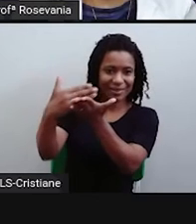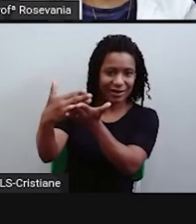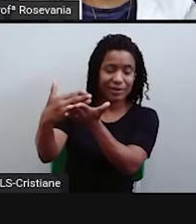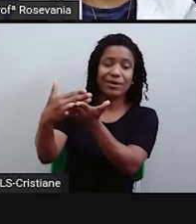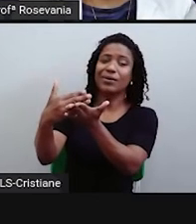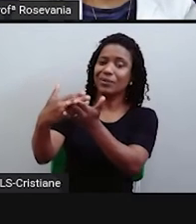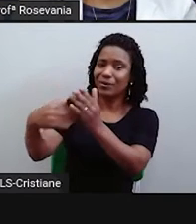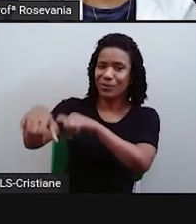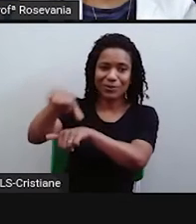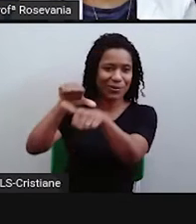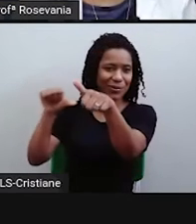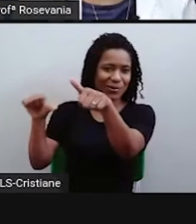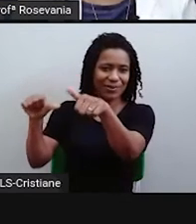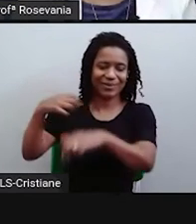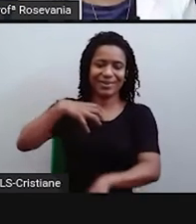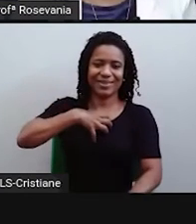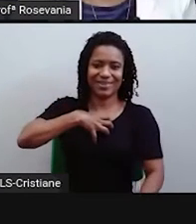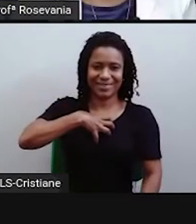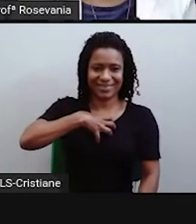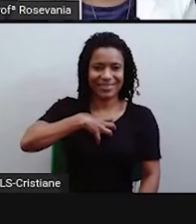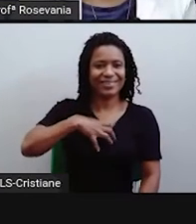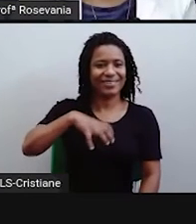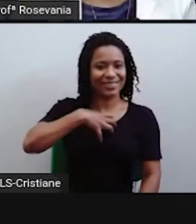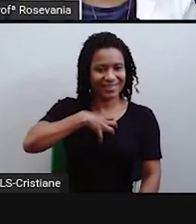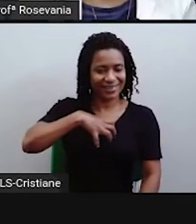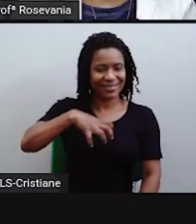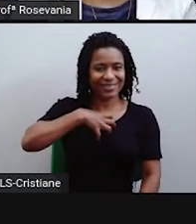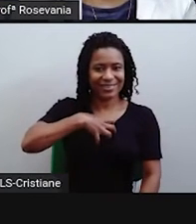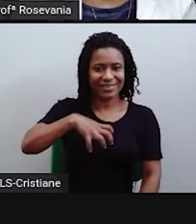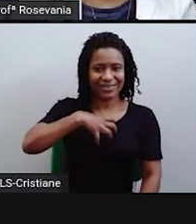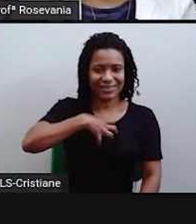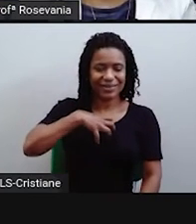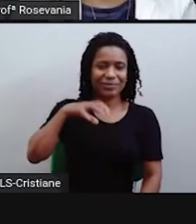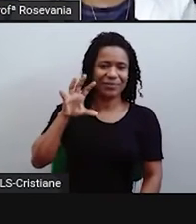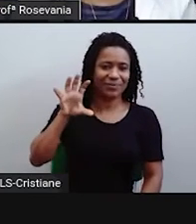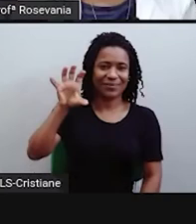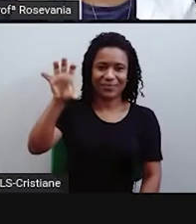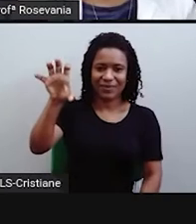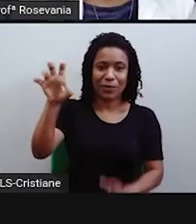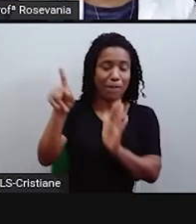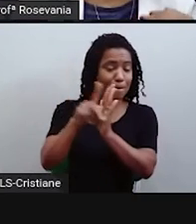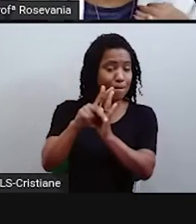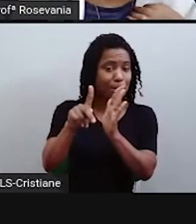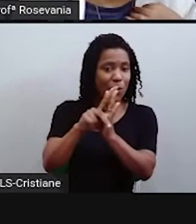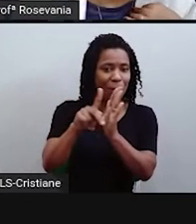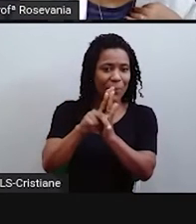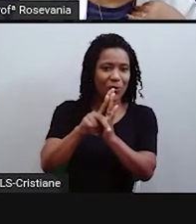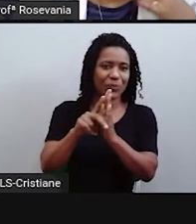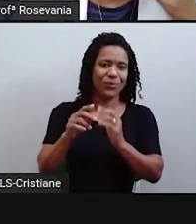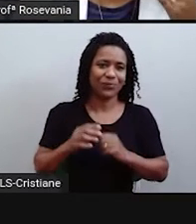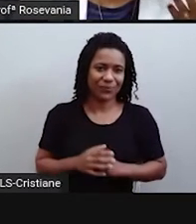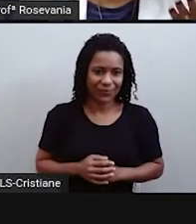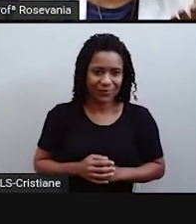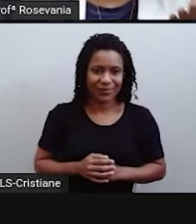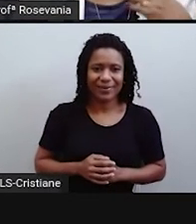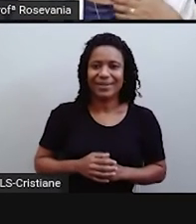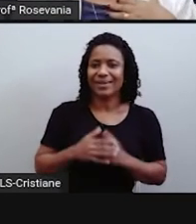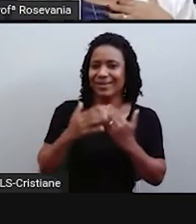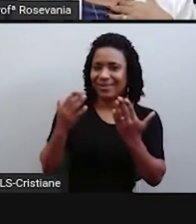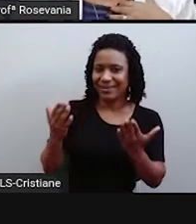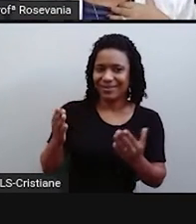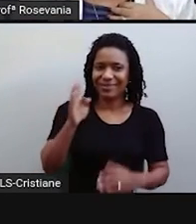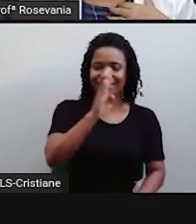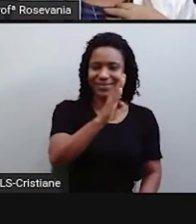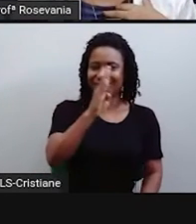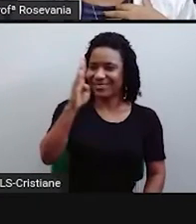a Pernambuco, aí agora fechou aqui, e aí ficou, né, tudo pertencendo à Bahia, e nós formávamos uma região Leste